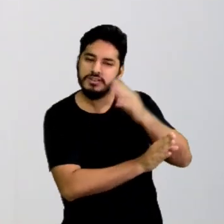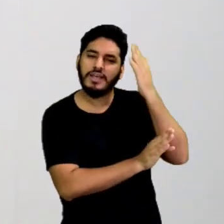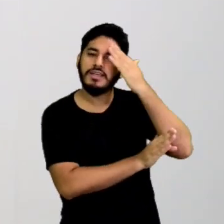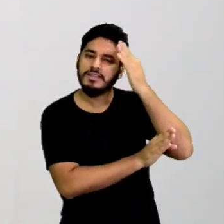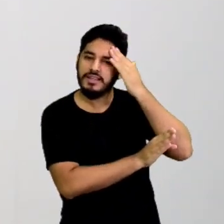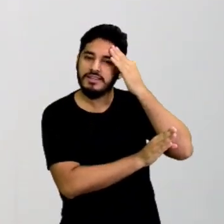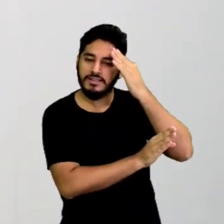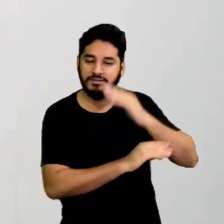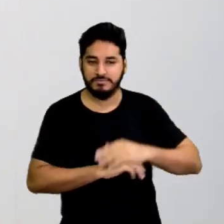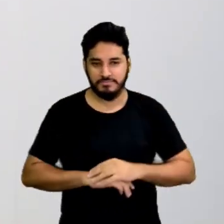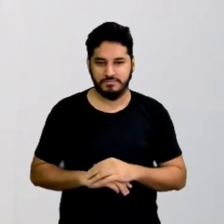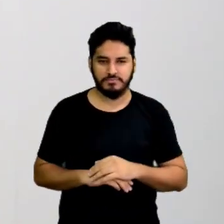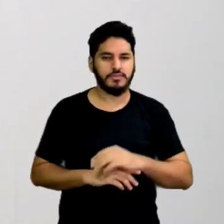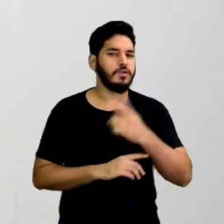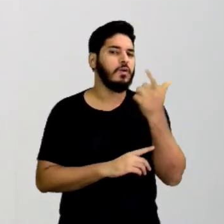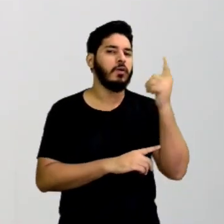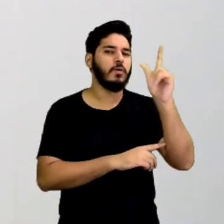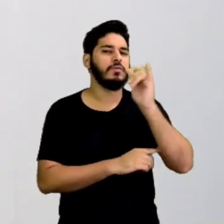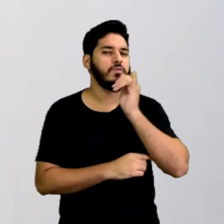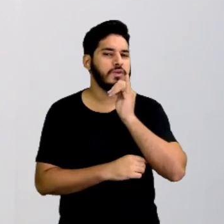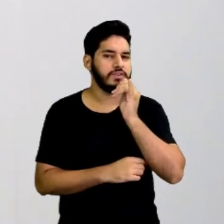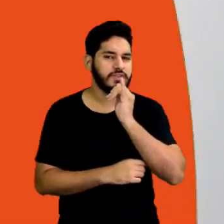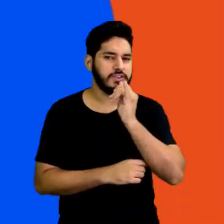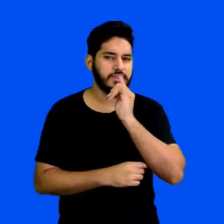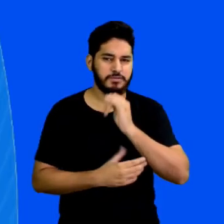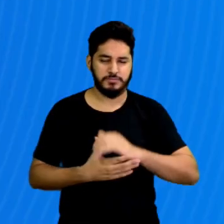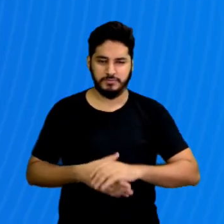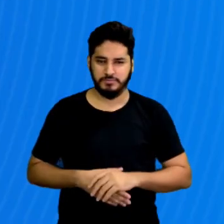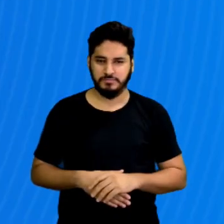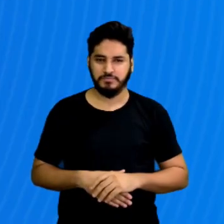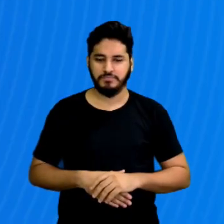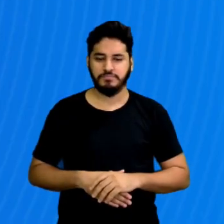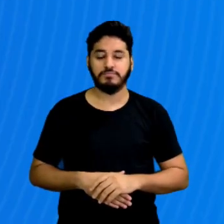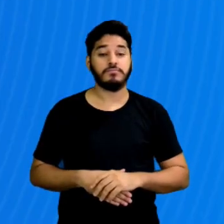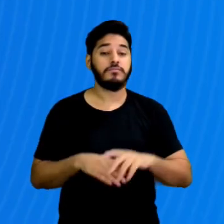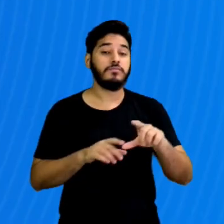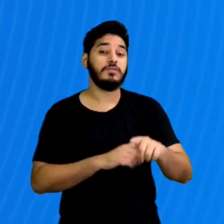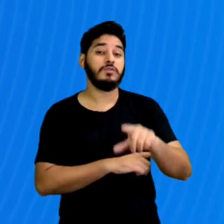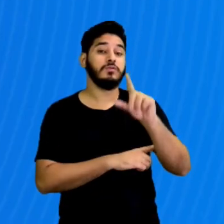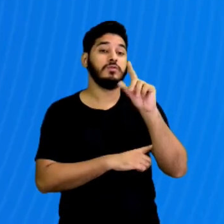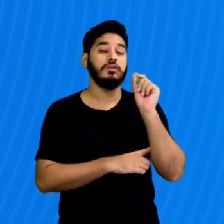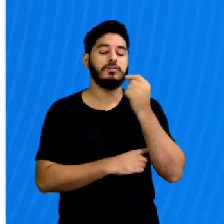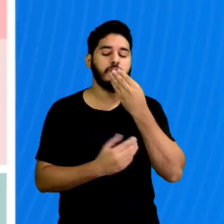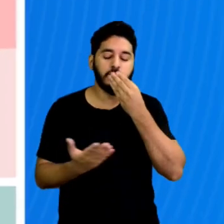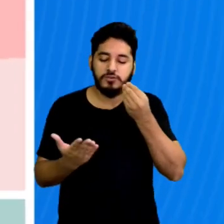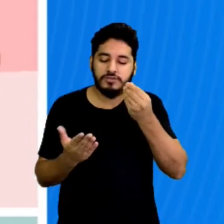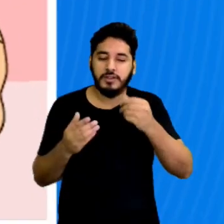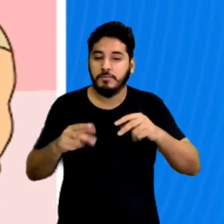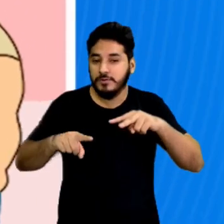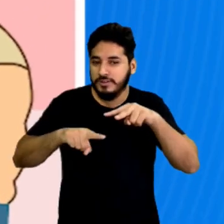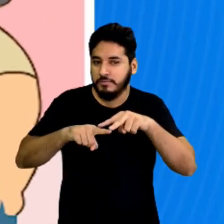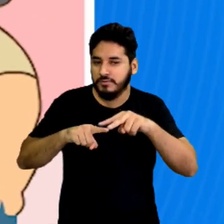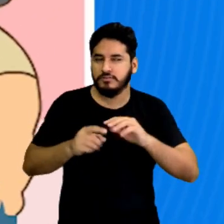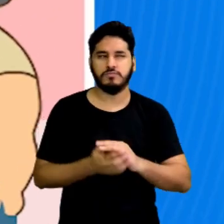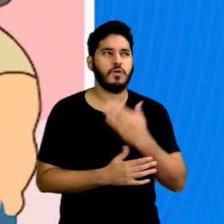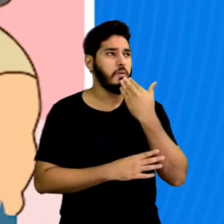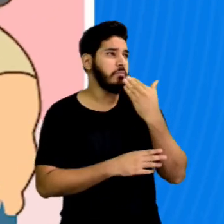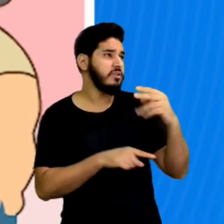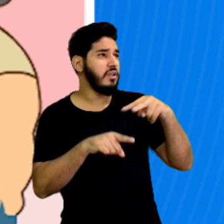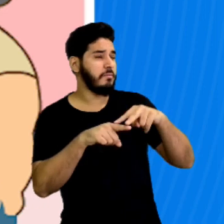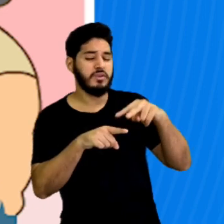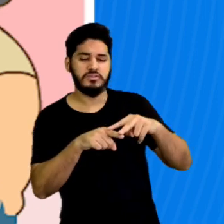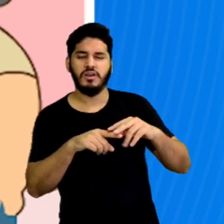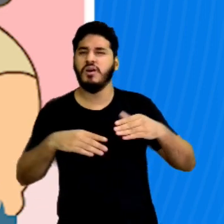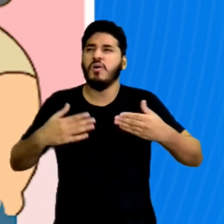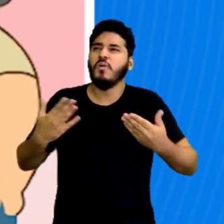Vamos ver mais um exemplo de texto? Escolhendo o sabor da pizza. Vou pedir pizza. Que